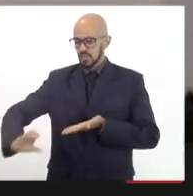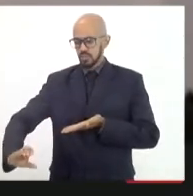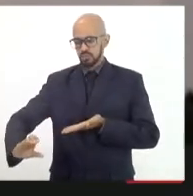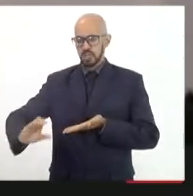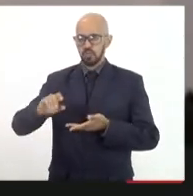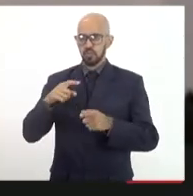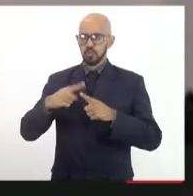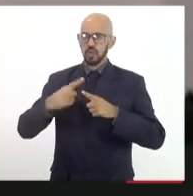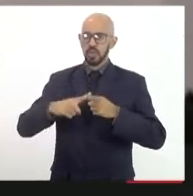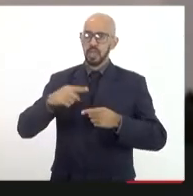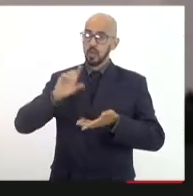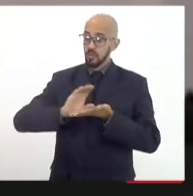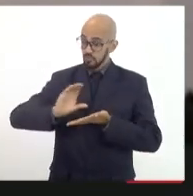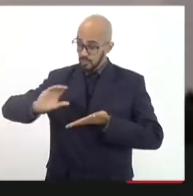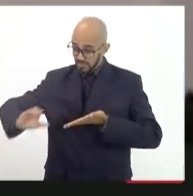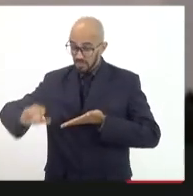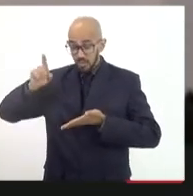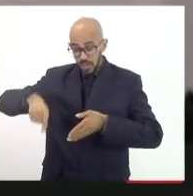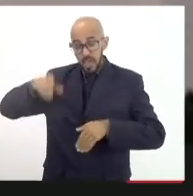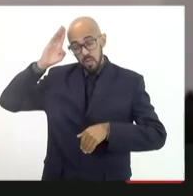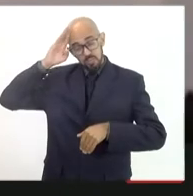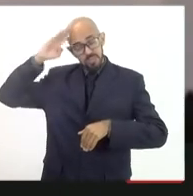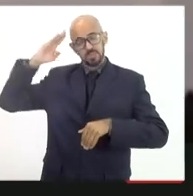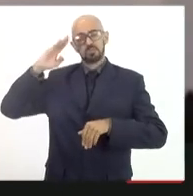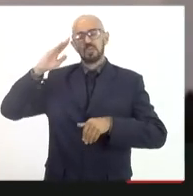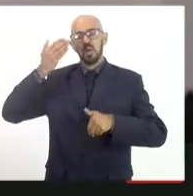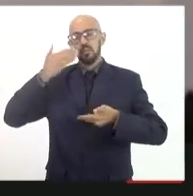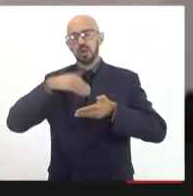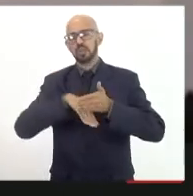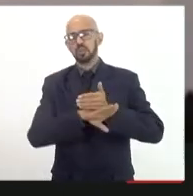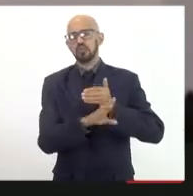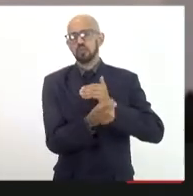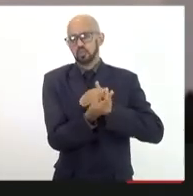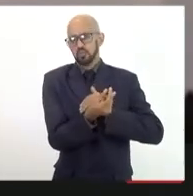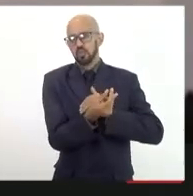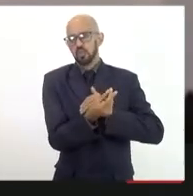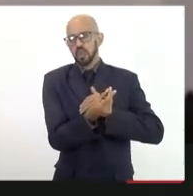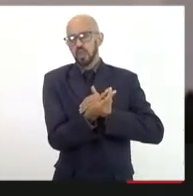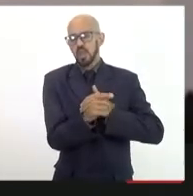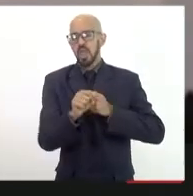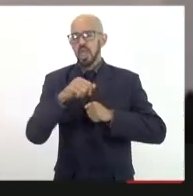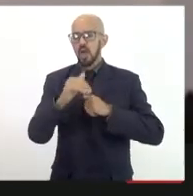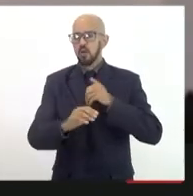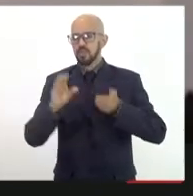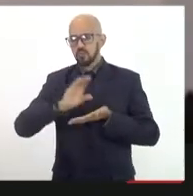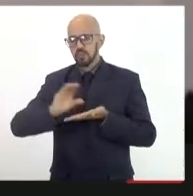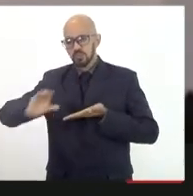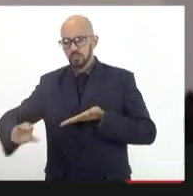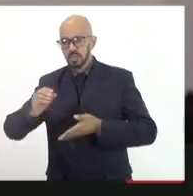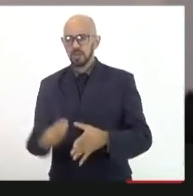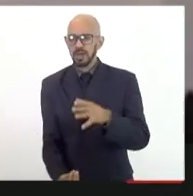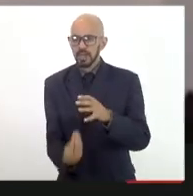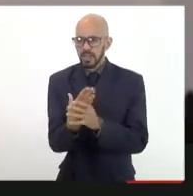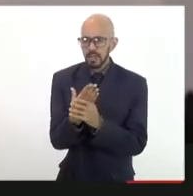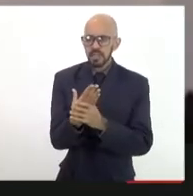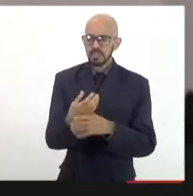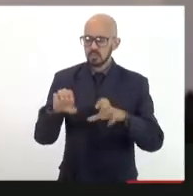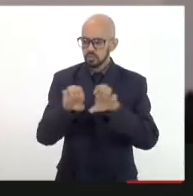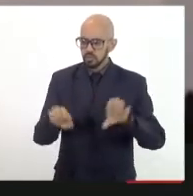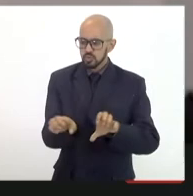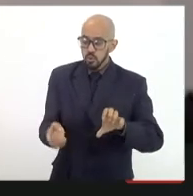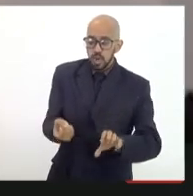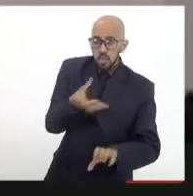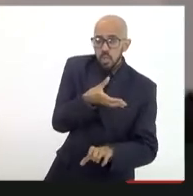investimento de fato é o principal do fundo. É o investimento para a geração de infraestrutura, para a geração